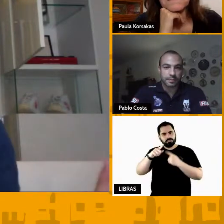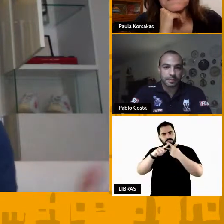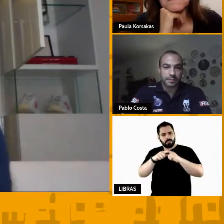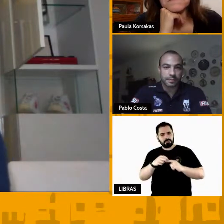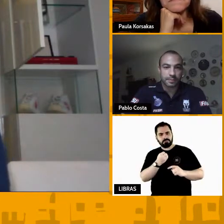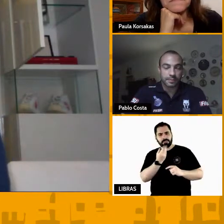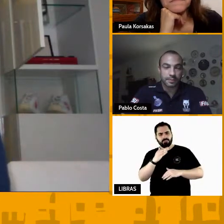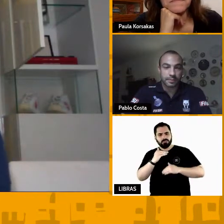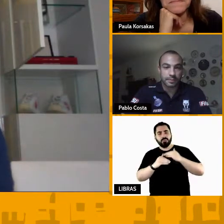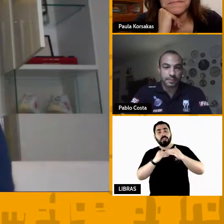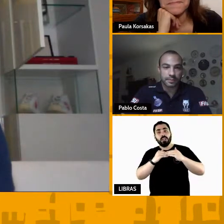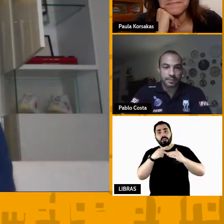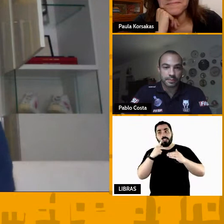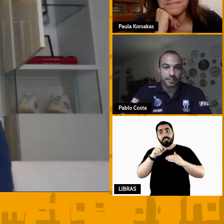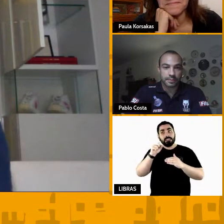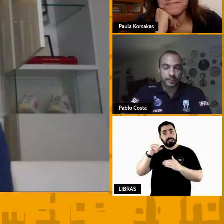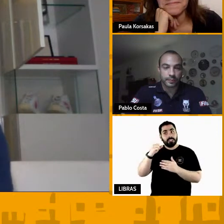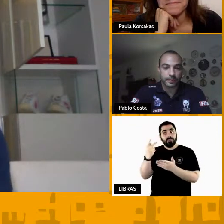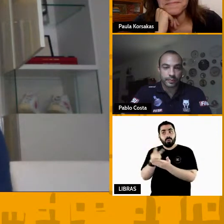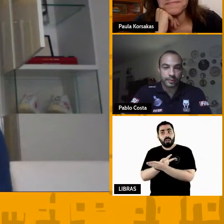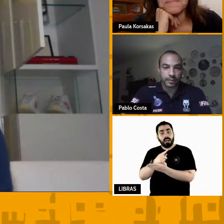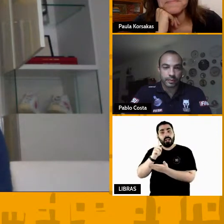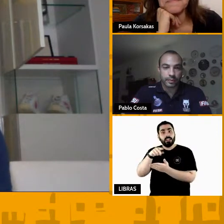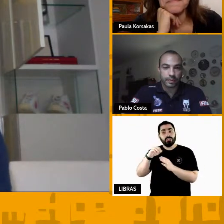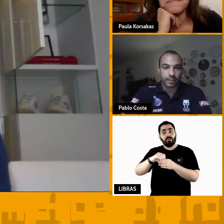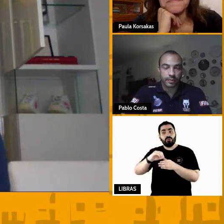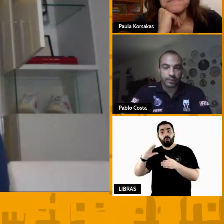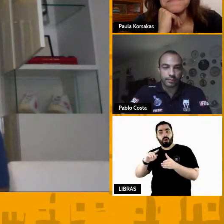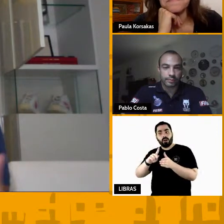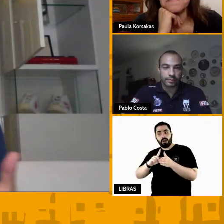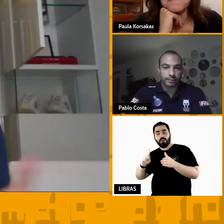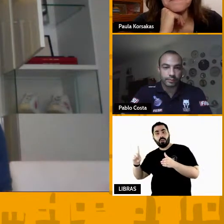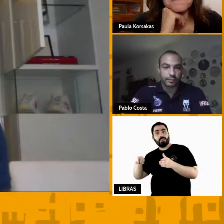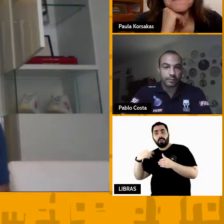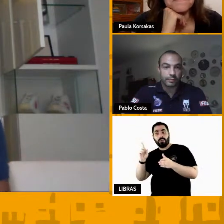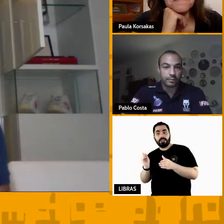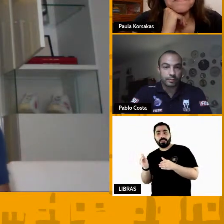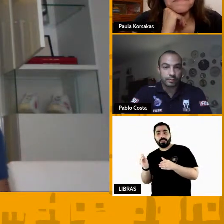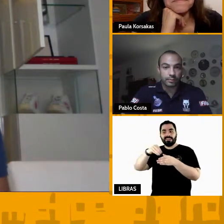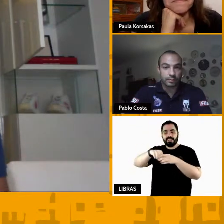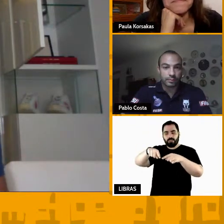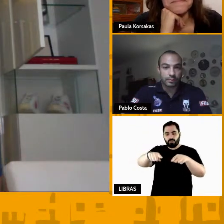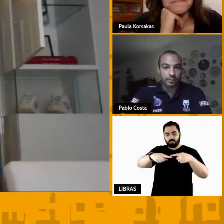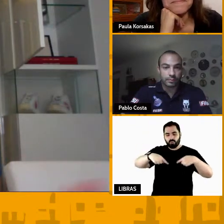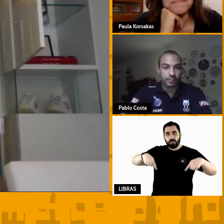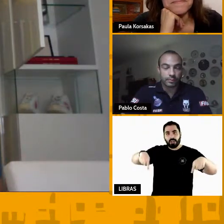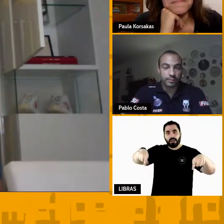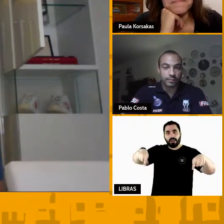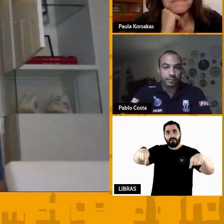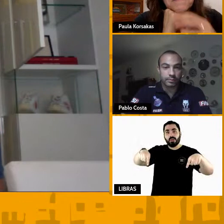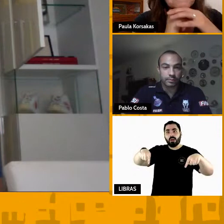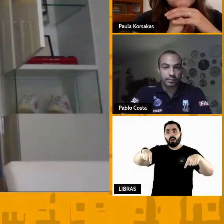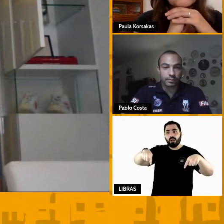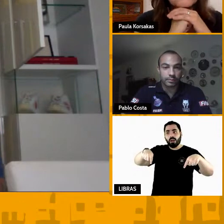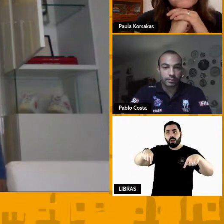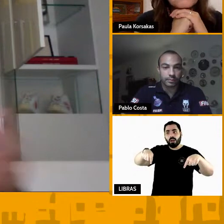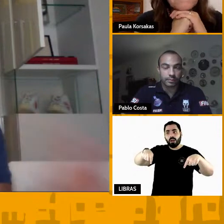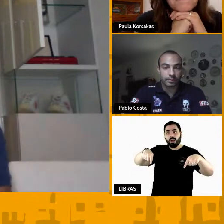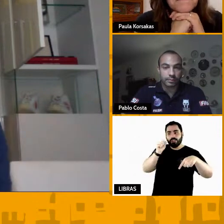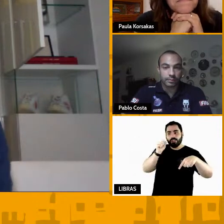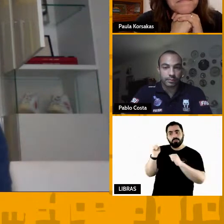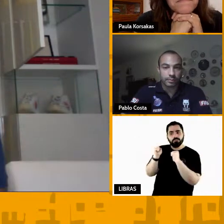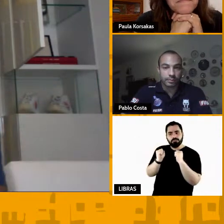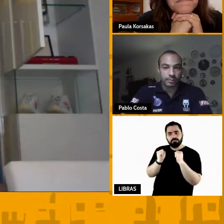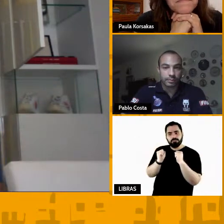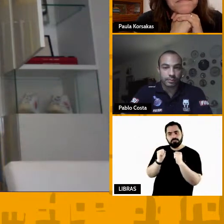seja num arremesso de fora que não seja numa bandeja ou seja a gente pode perder o jogo porque o adversário também tem méritos o